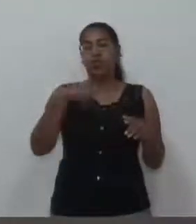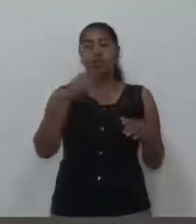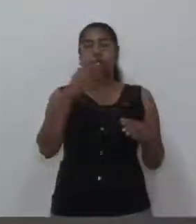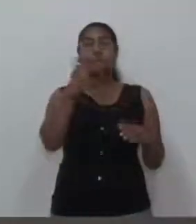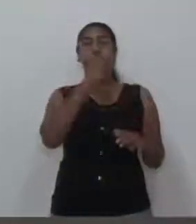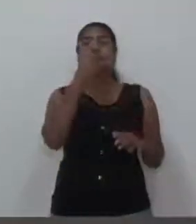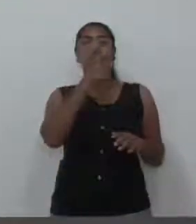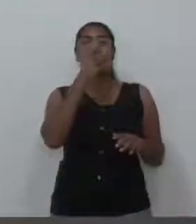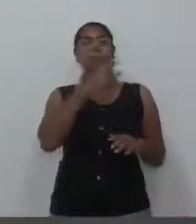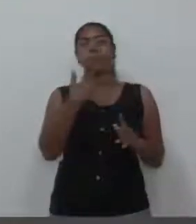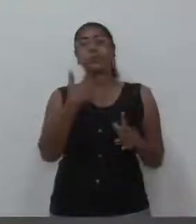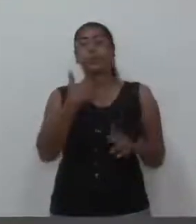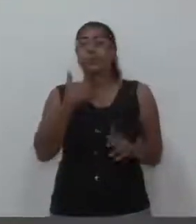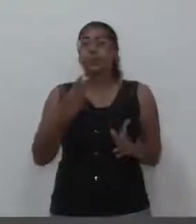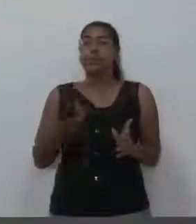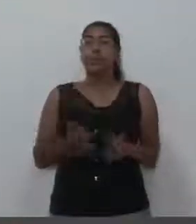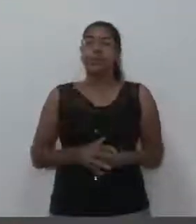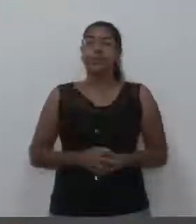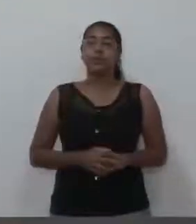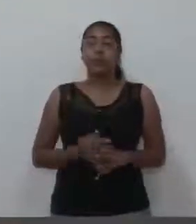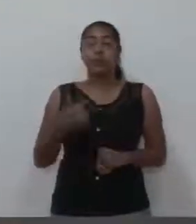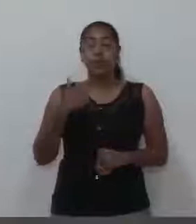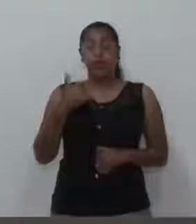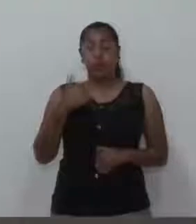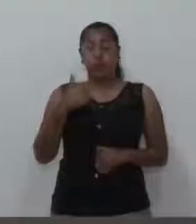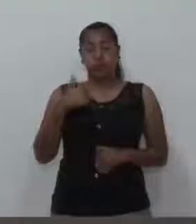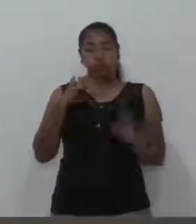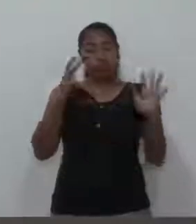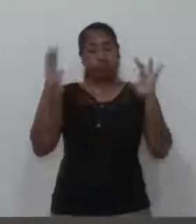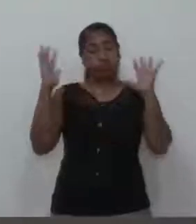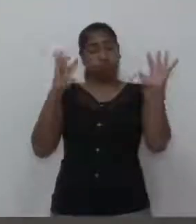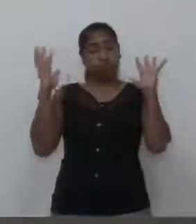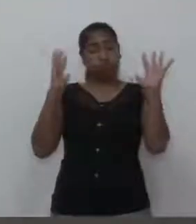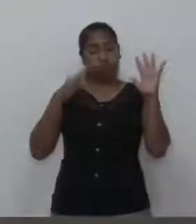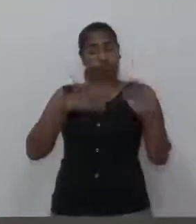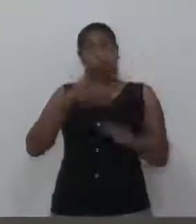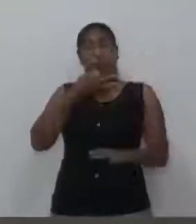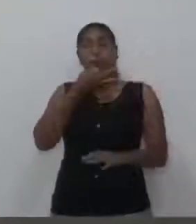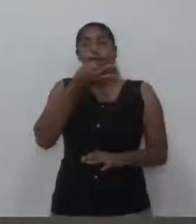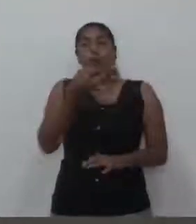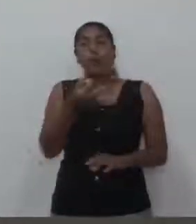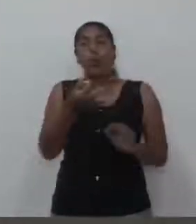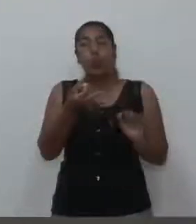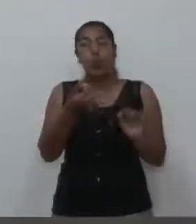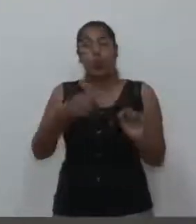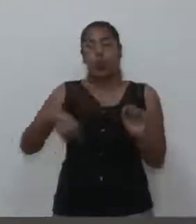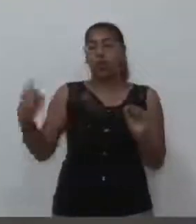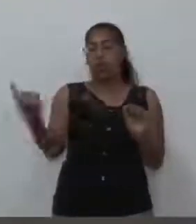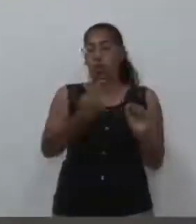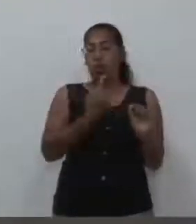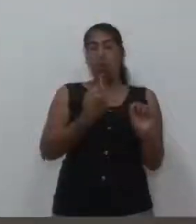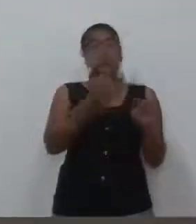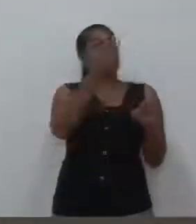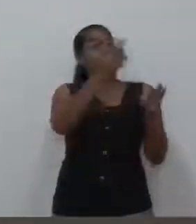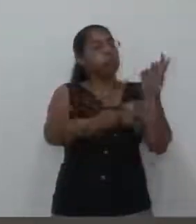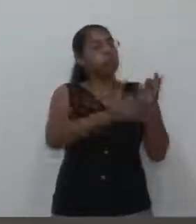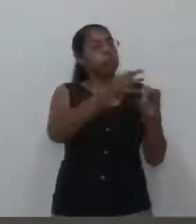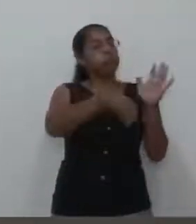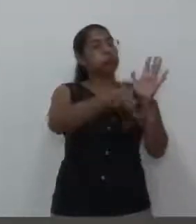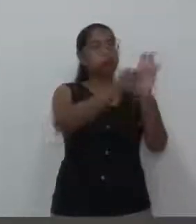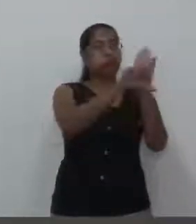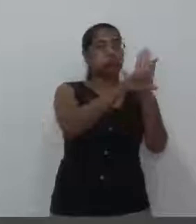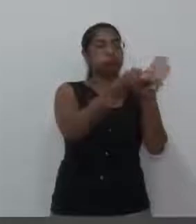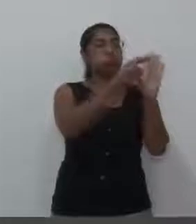utilizados. Já disse, eu entendo que o parecer jurídico dessa casa estava correto, assim como das comissões.